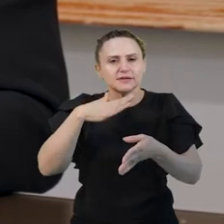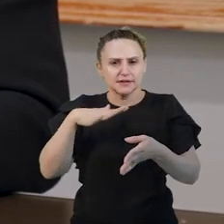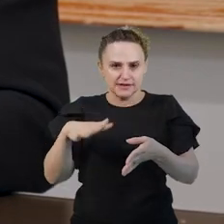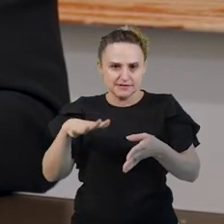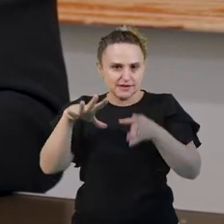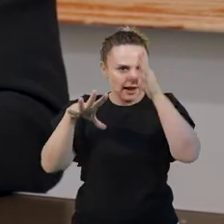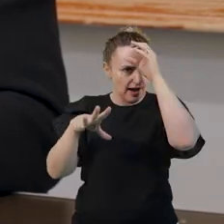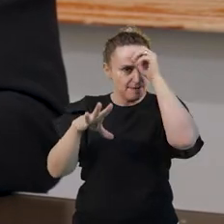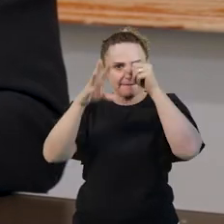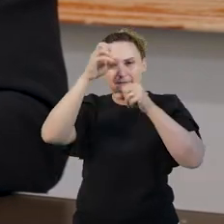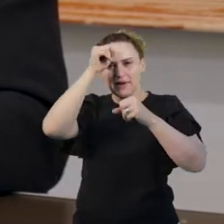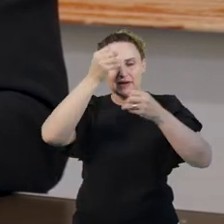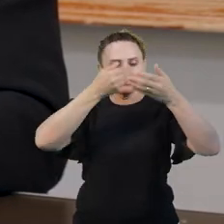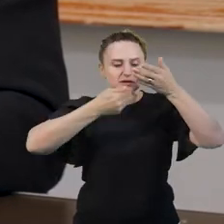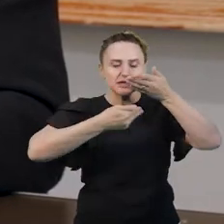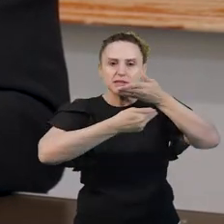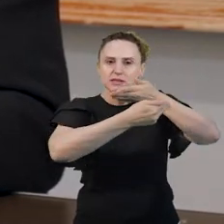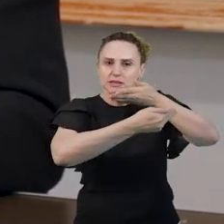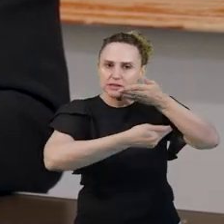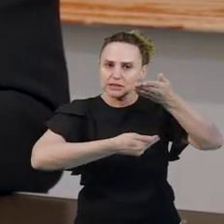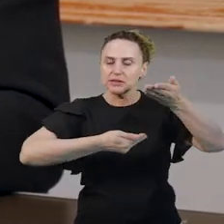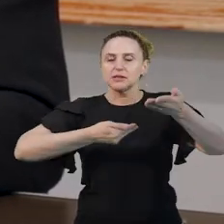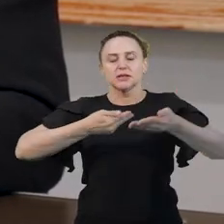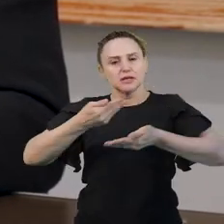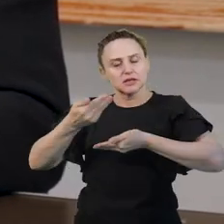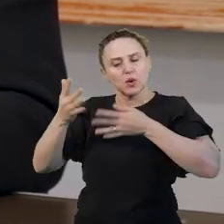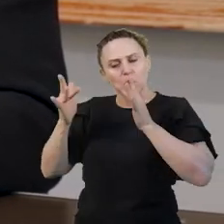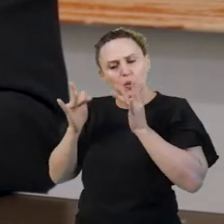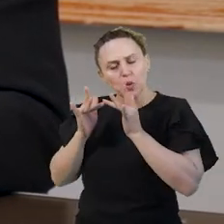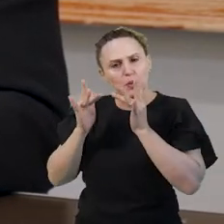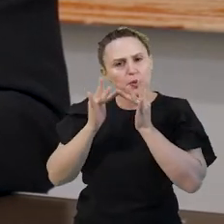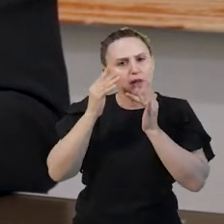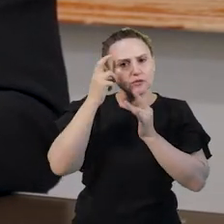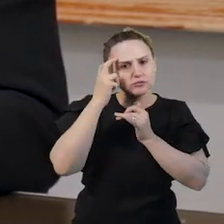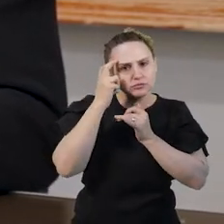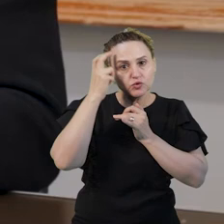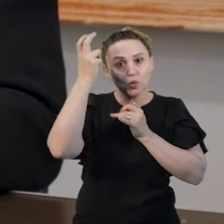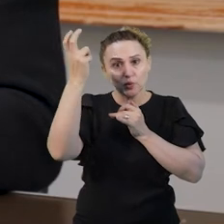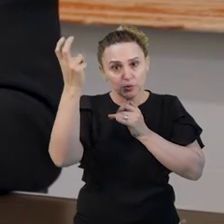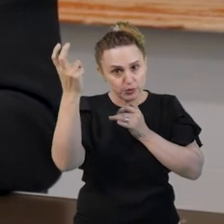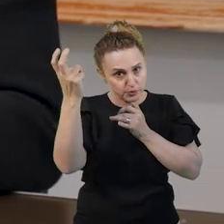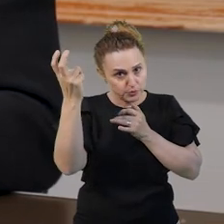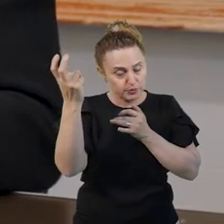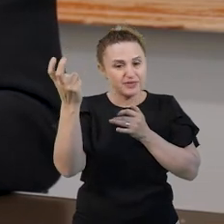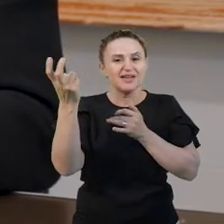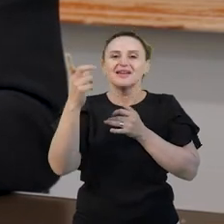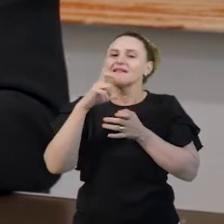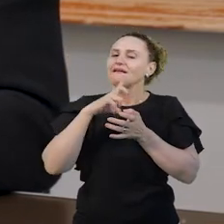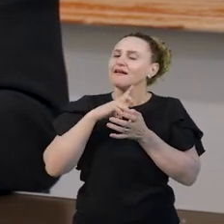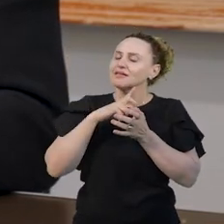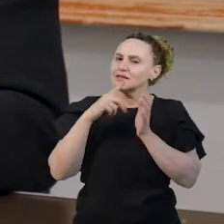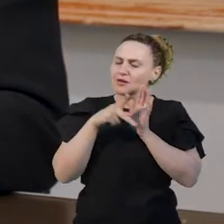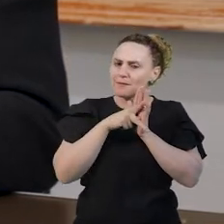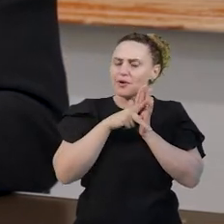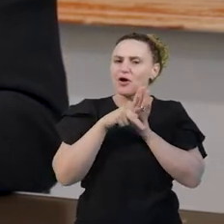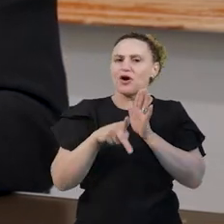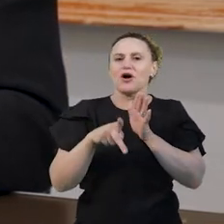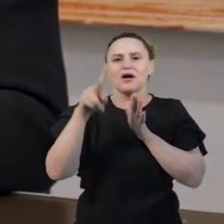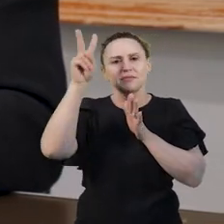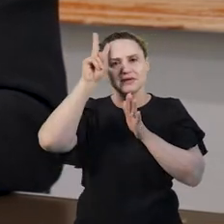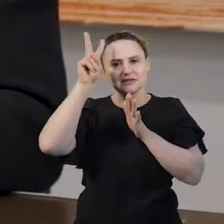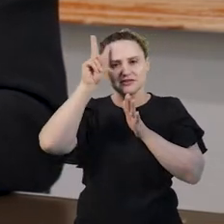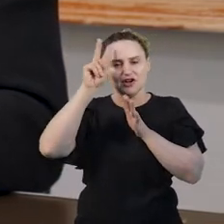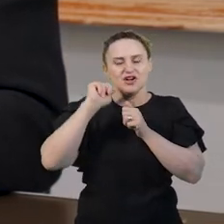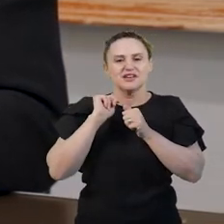aprendem na interação social, no contato com a cultura, possuem a sua própria história e as suas vivências